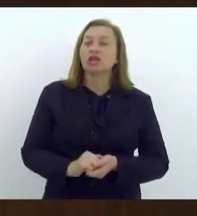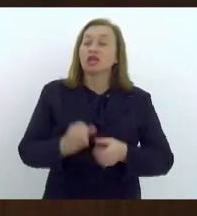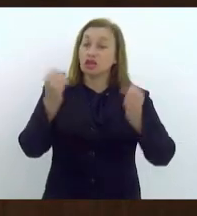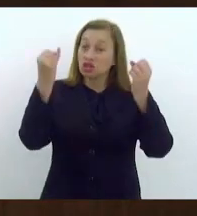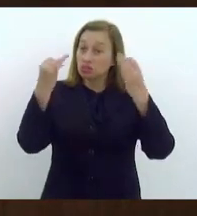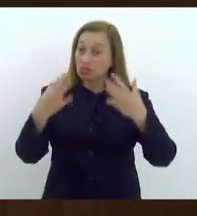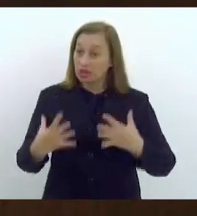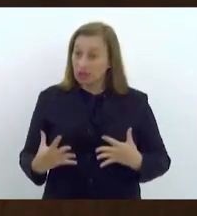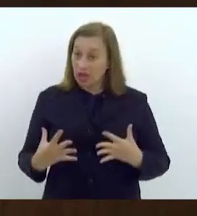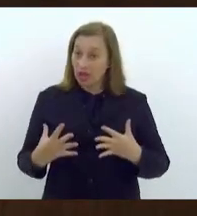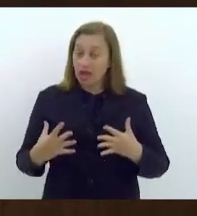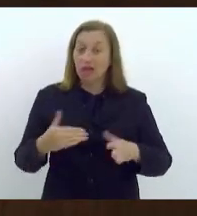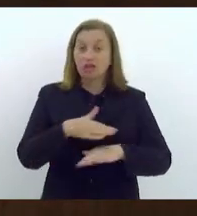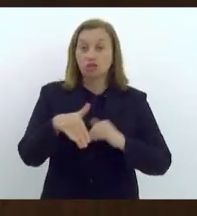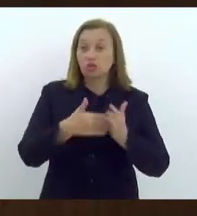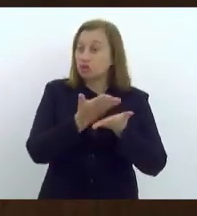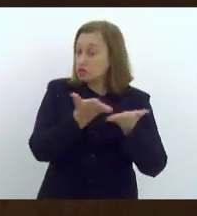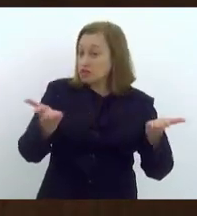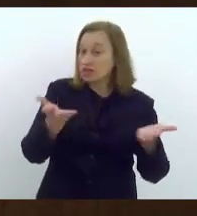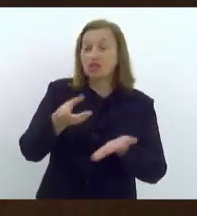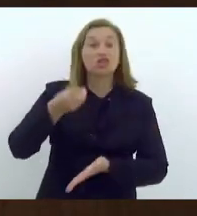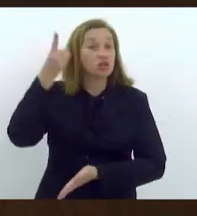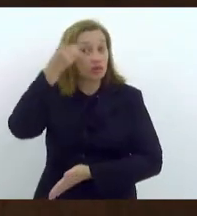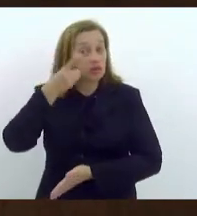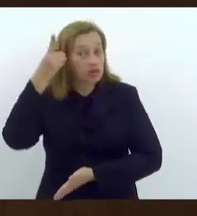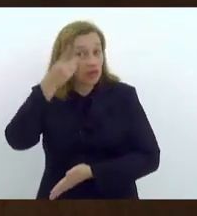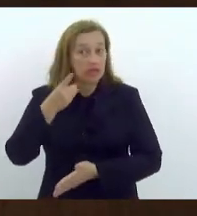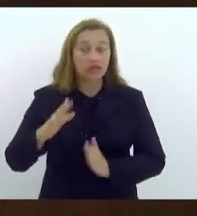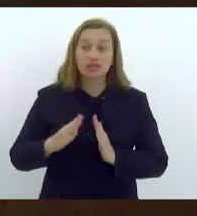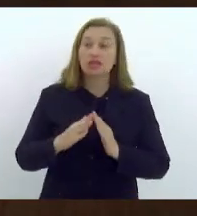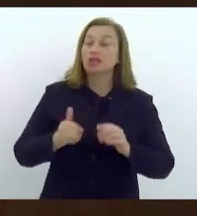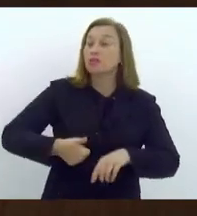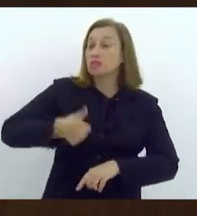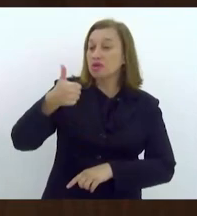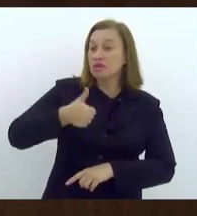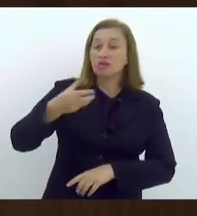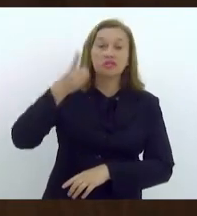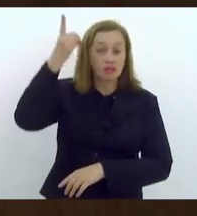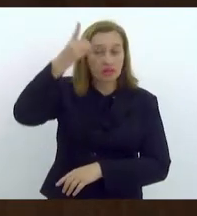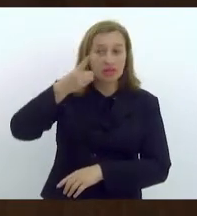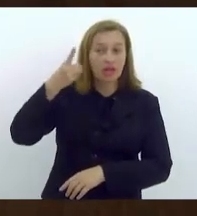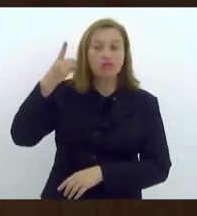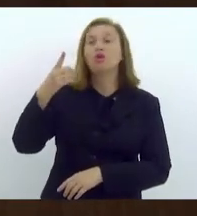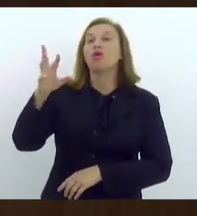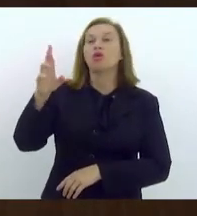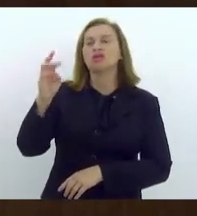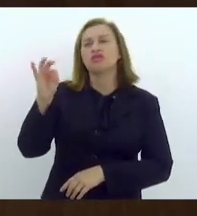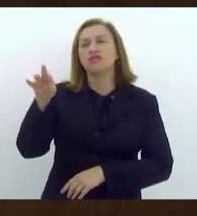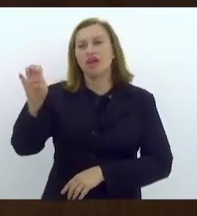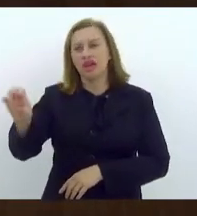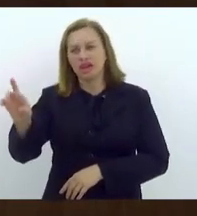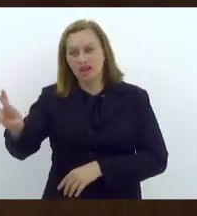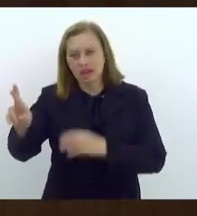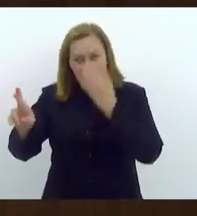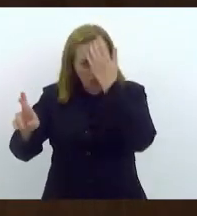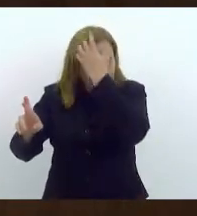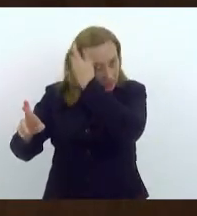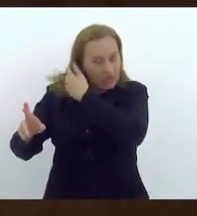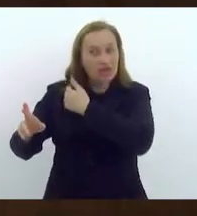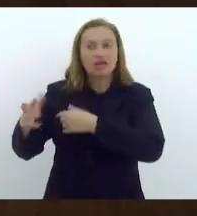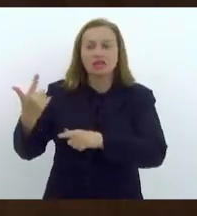e dos deputados que aqui estão. Primeiro, quero falar do deputado Rosenberg Reis, que tem um projeto de lei anterior ao nosso,